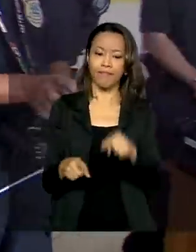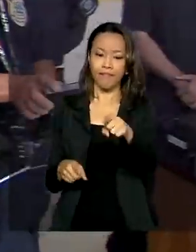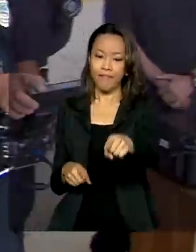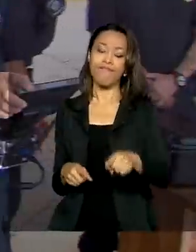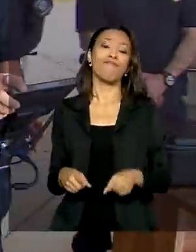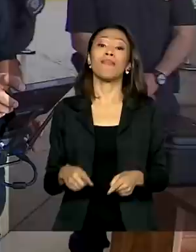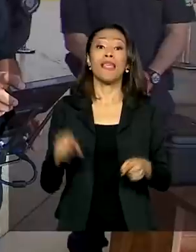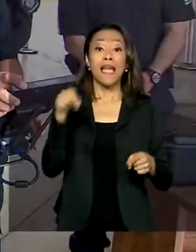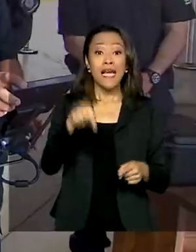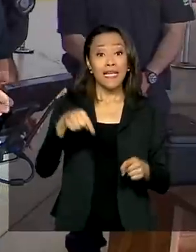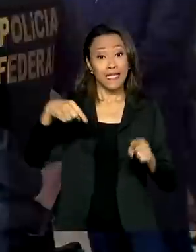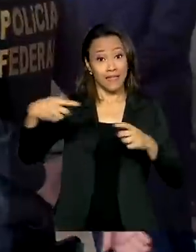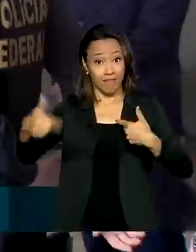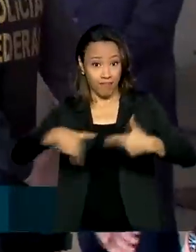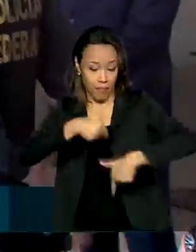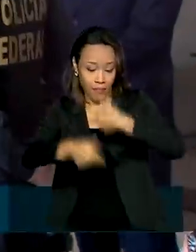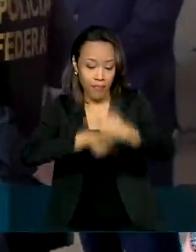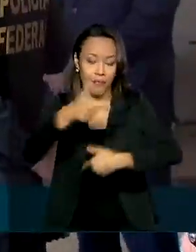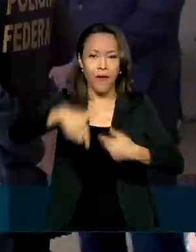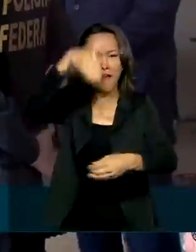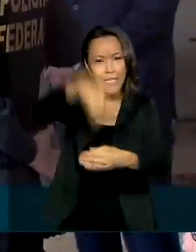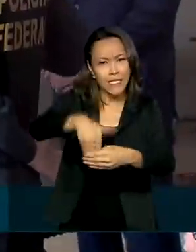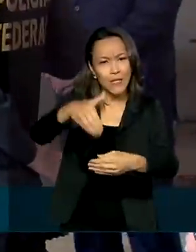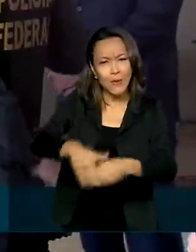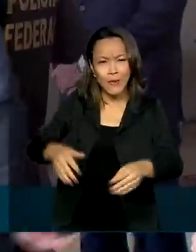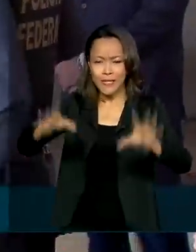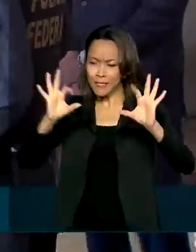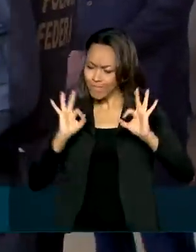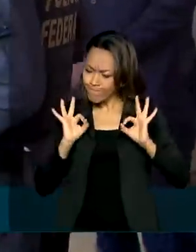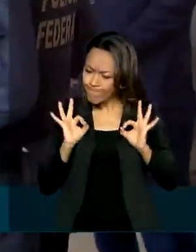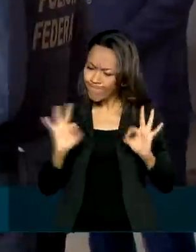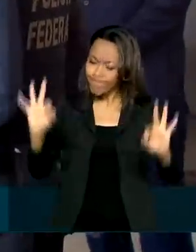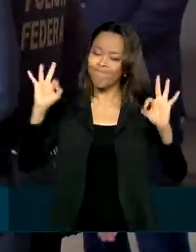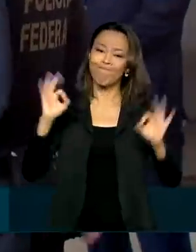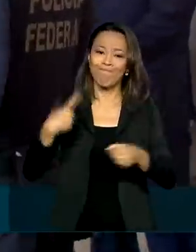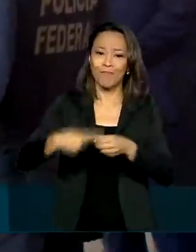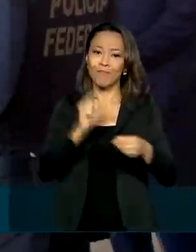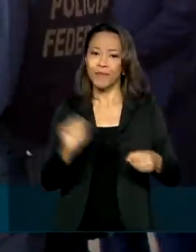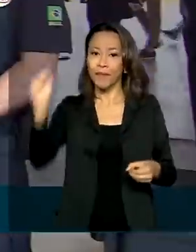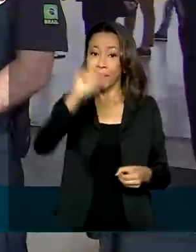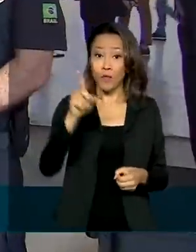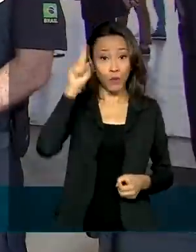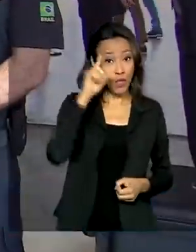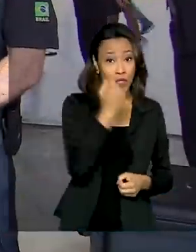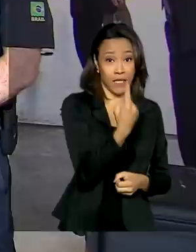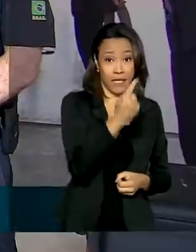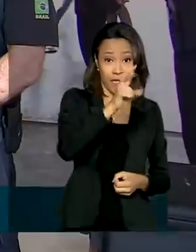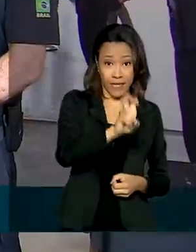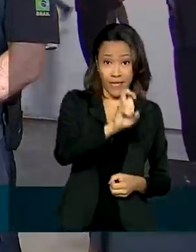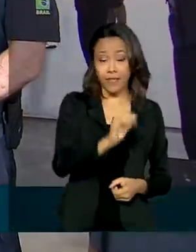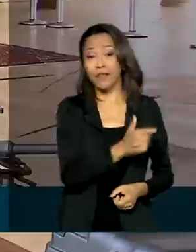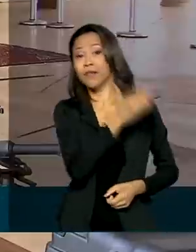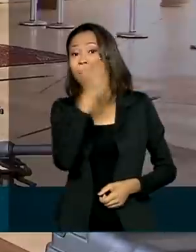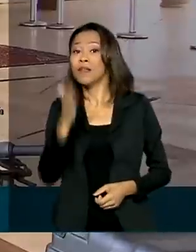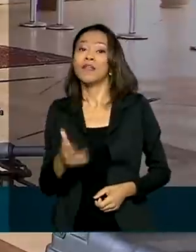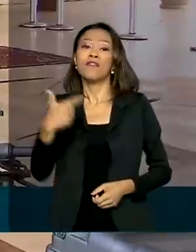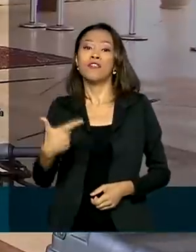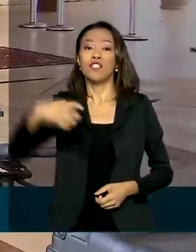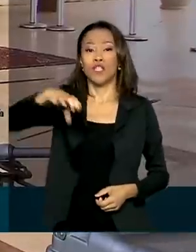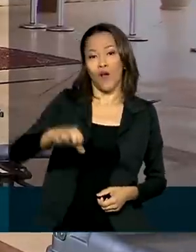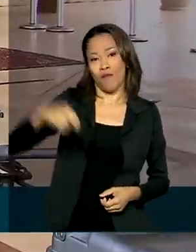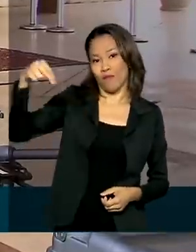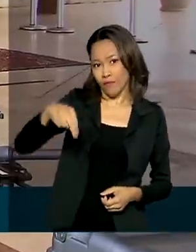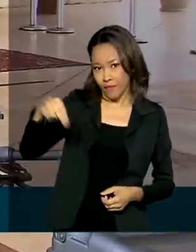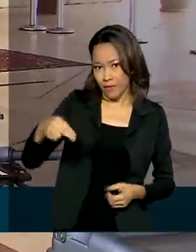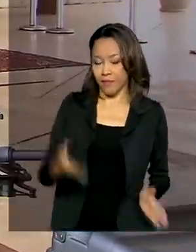Limpas tem o objetivo de garantir a segurança nas eleições municipais marcadas para os dias 15 e 29 de novembro. Entre